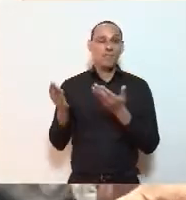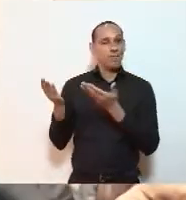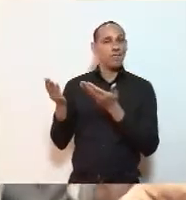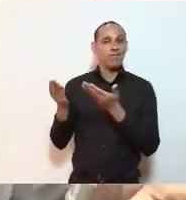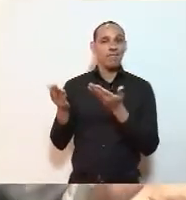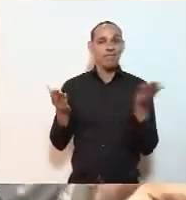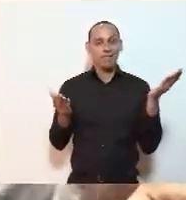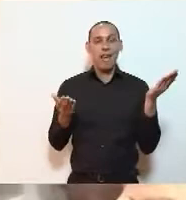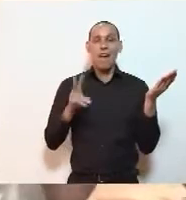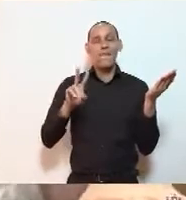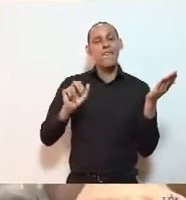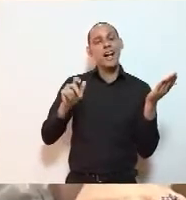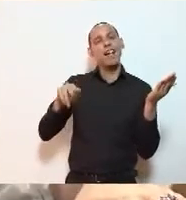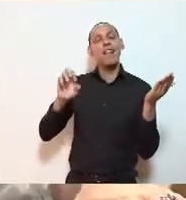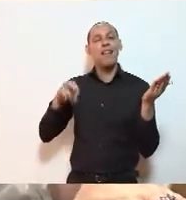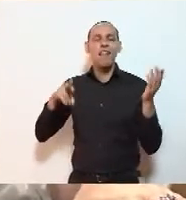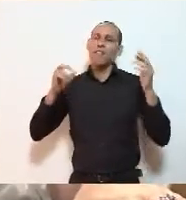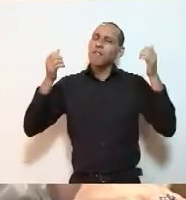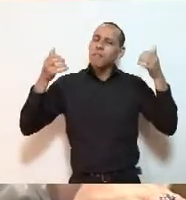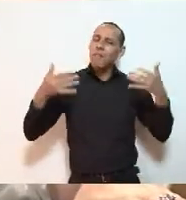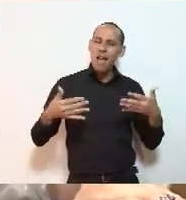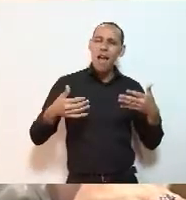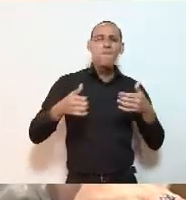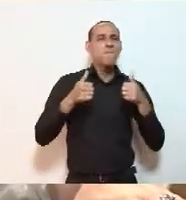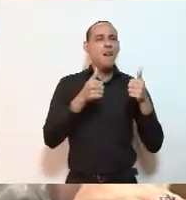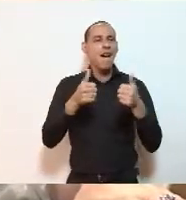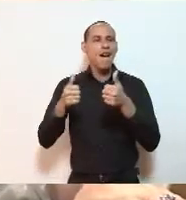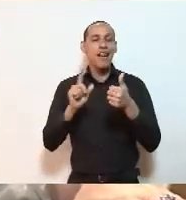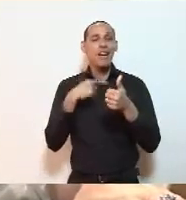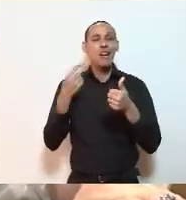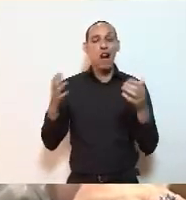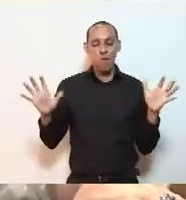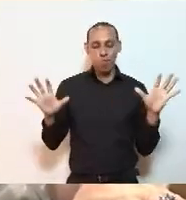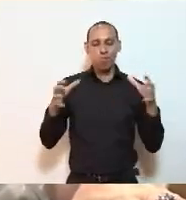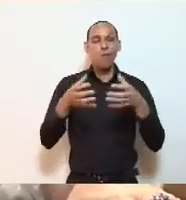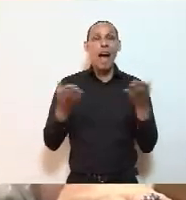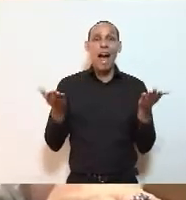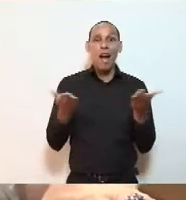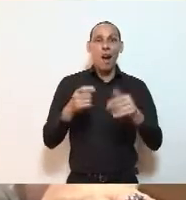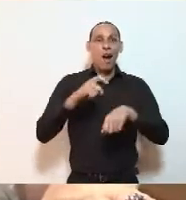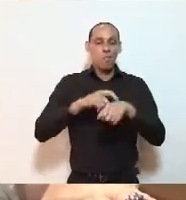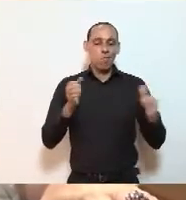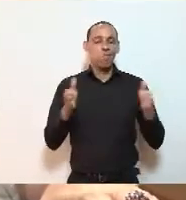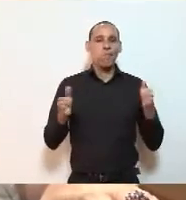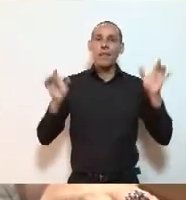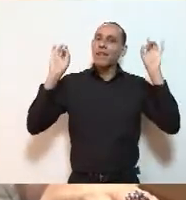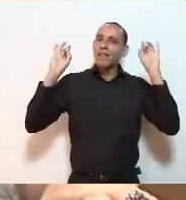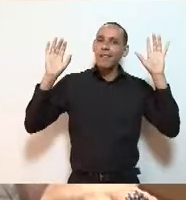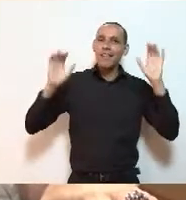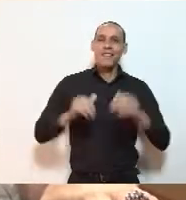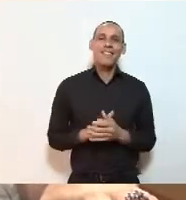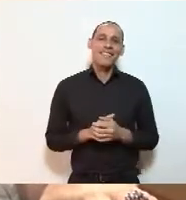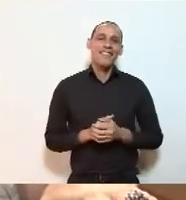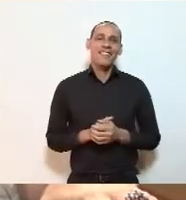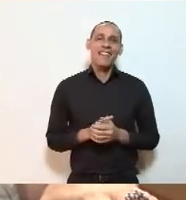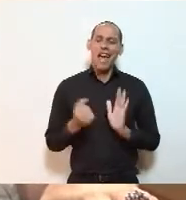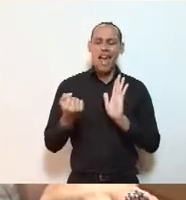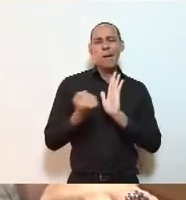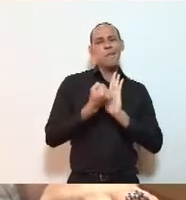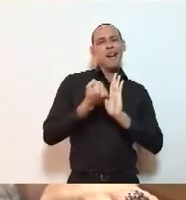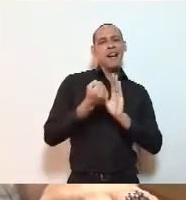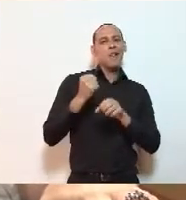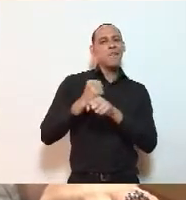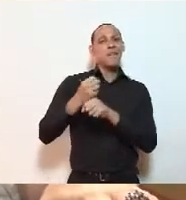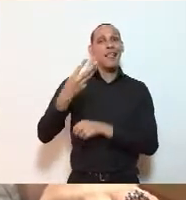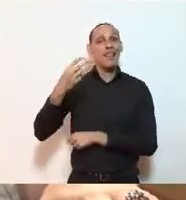fez uma abertura tão bonita, estamos nos reunindo num momento especial, nesse marco dos 30